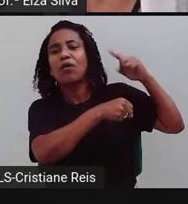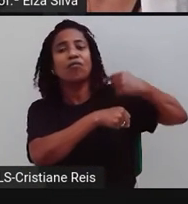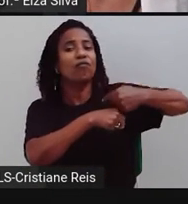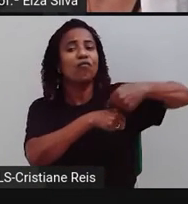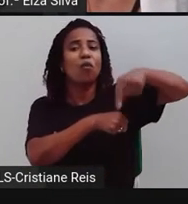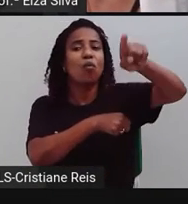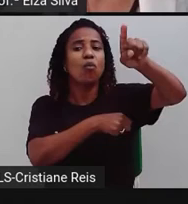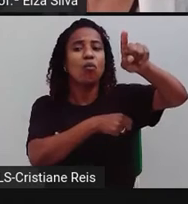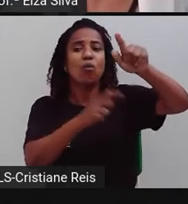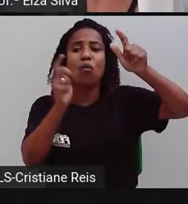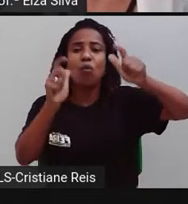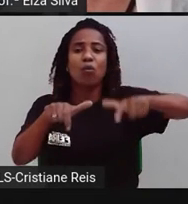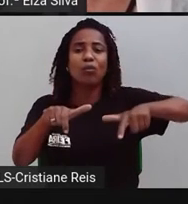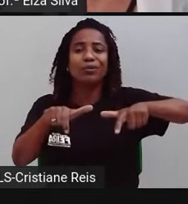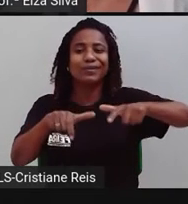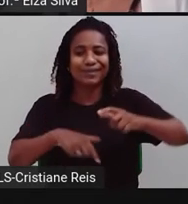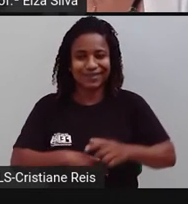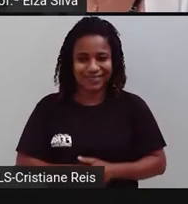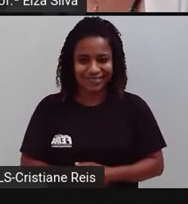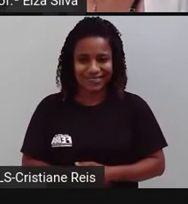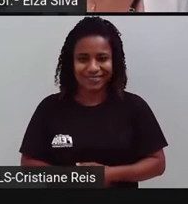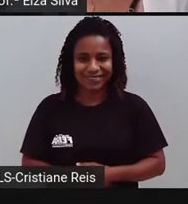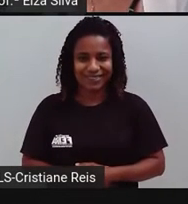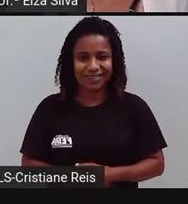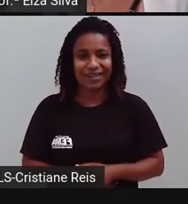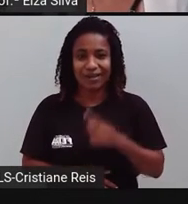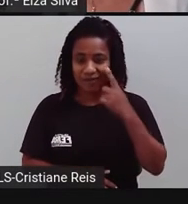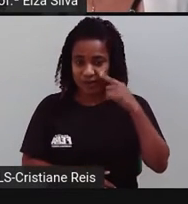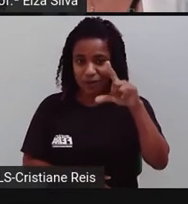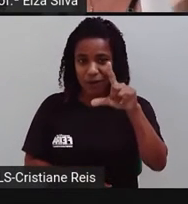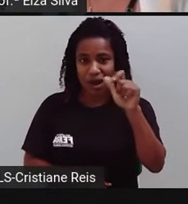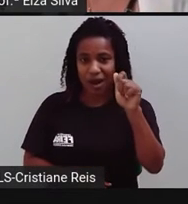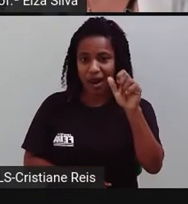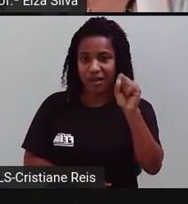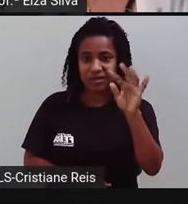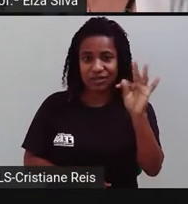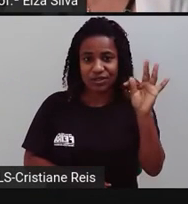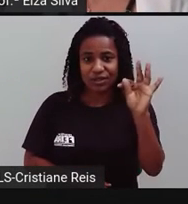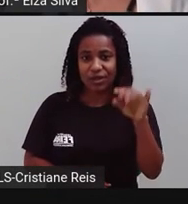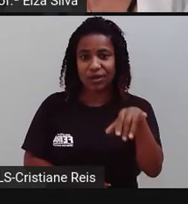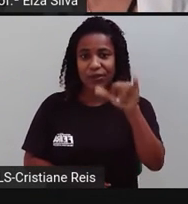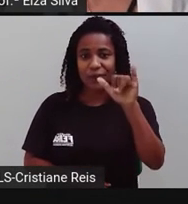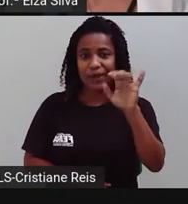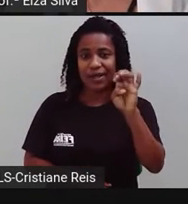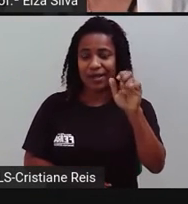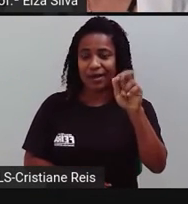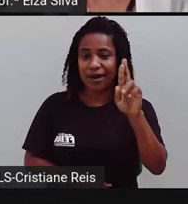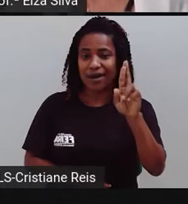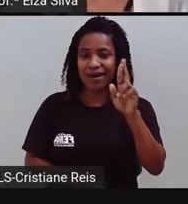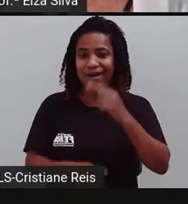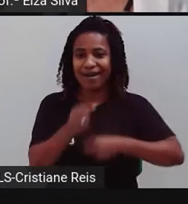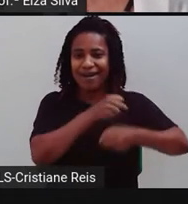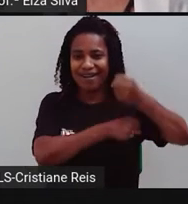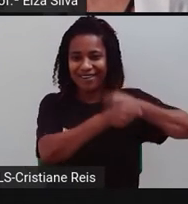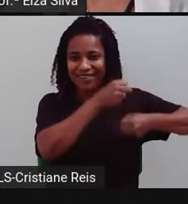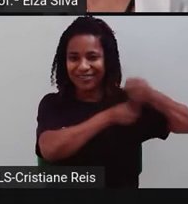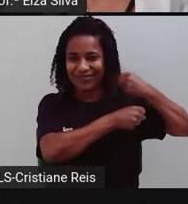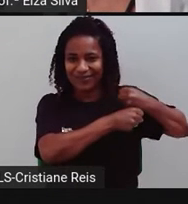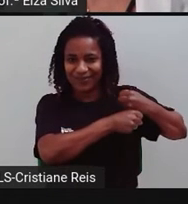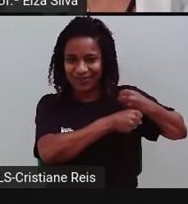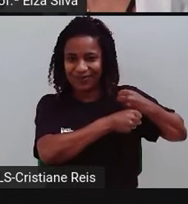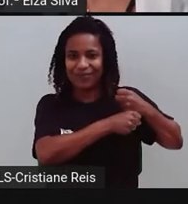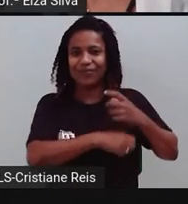Onde, né? Last year. Ano passado. I went to the USA five years ago.